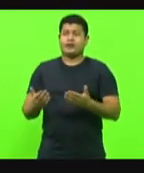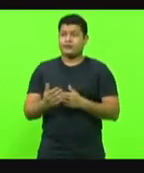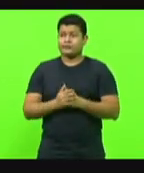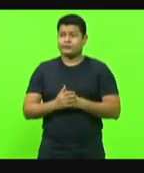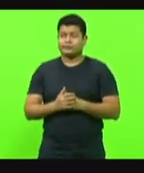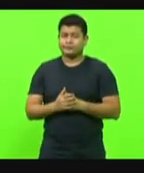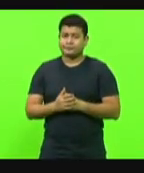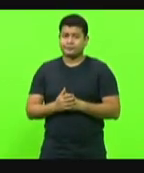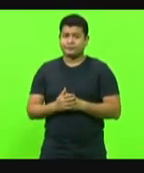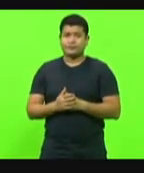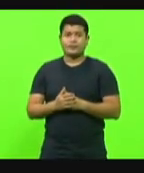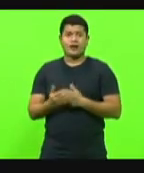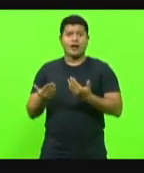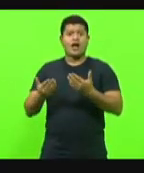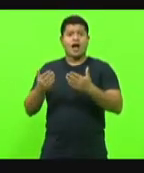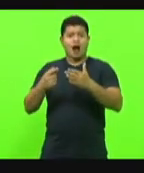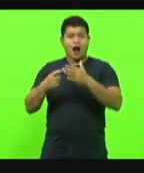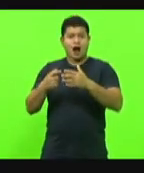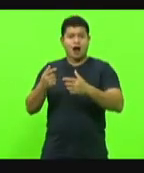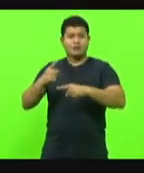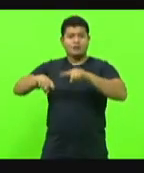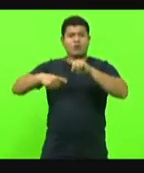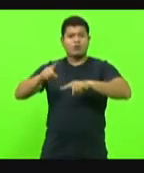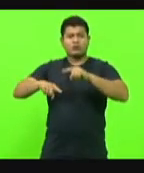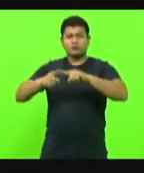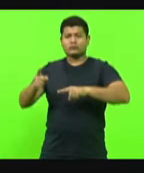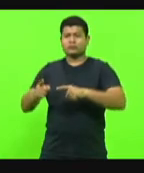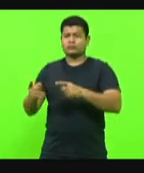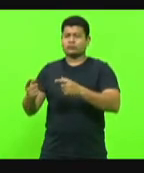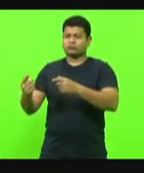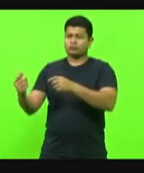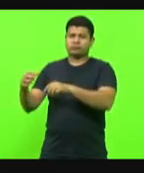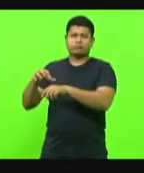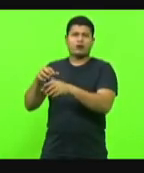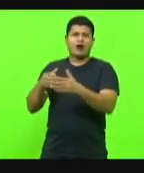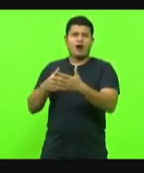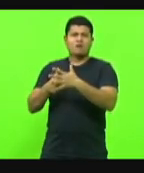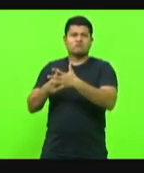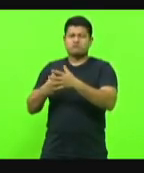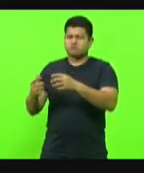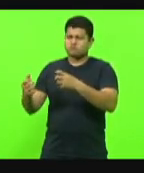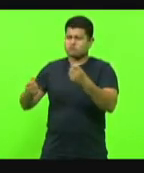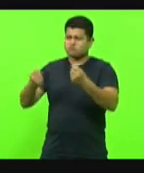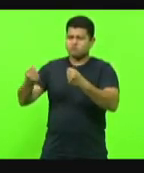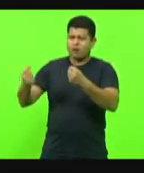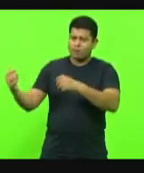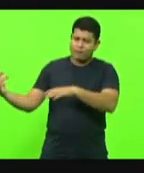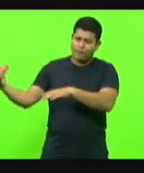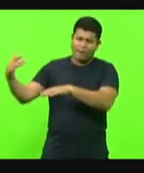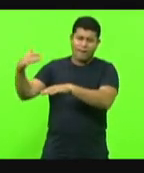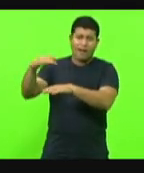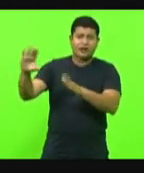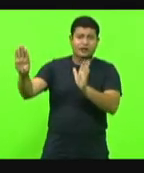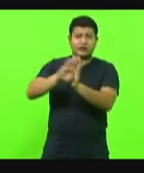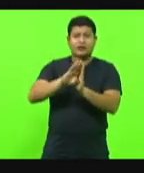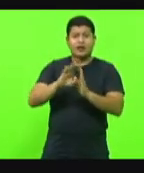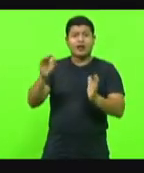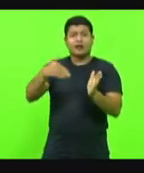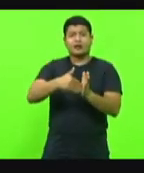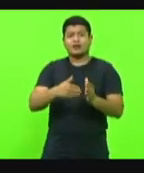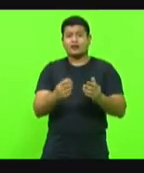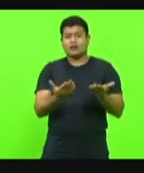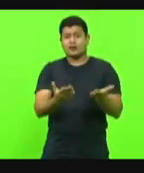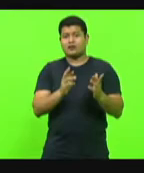Oeste, do Meio Oeste, do Alto Vale do Itajaí passando por esses buracos aí tem que chegar até a 101. É